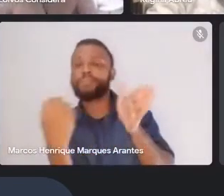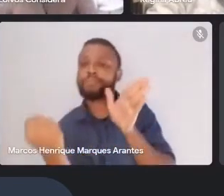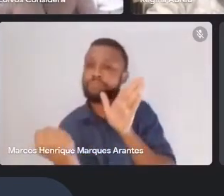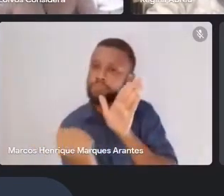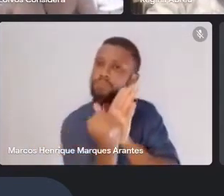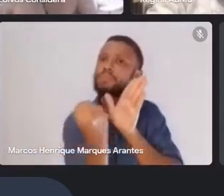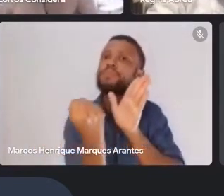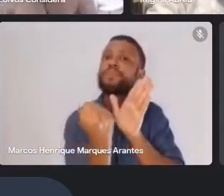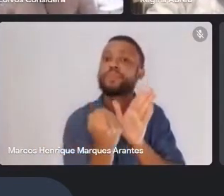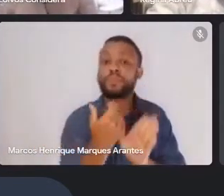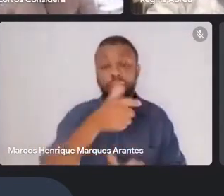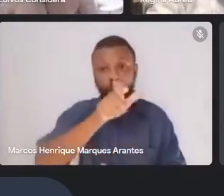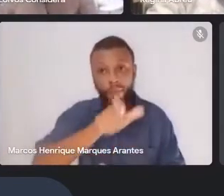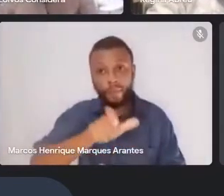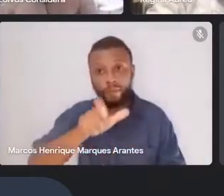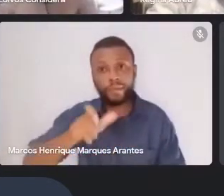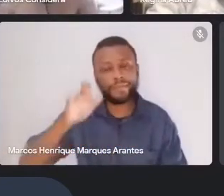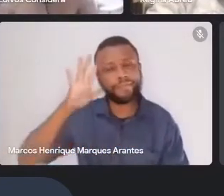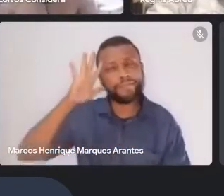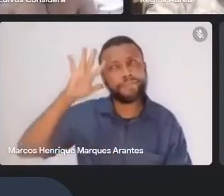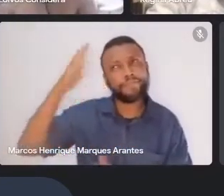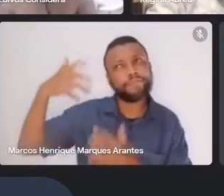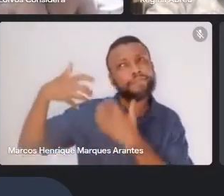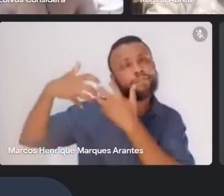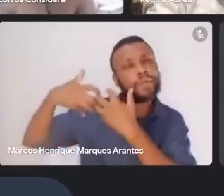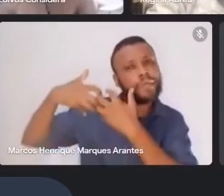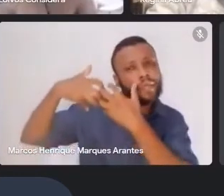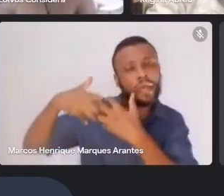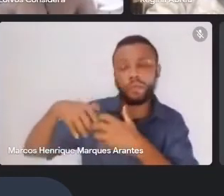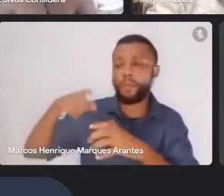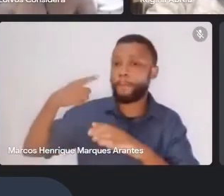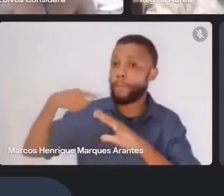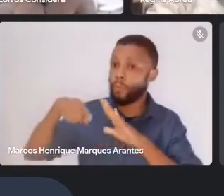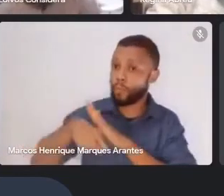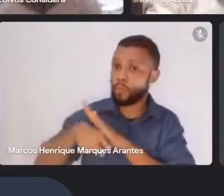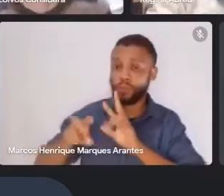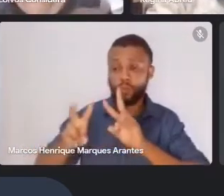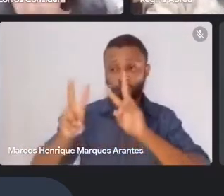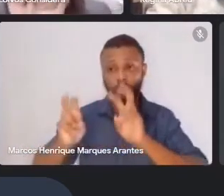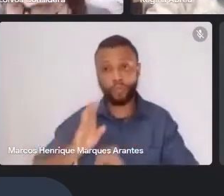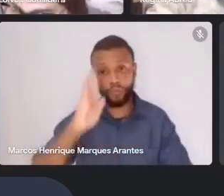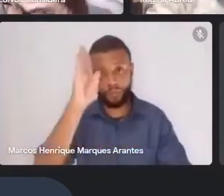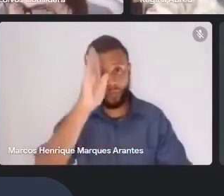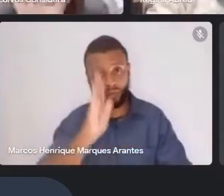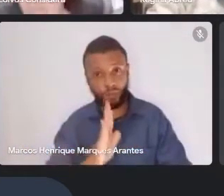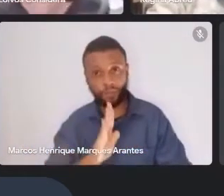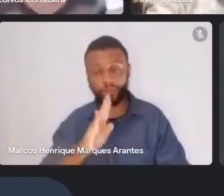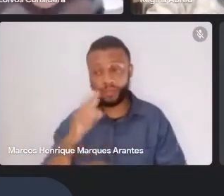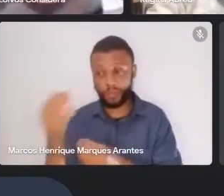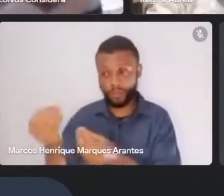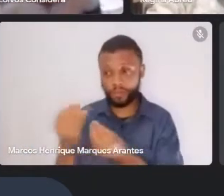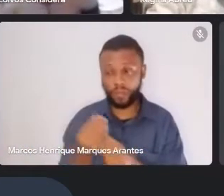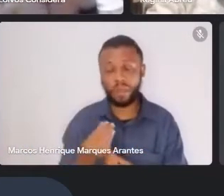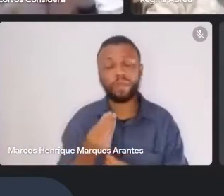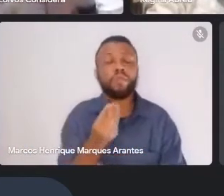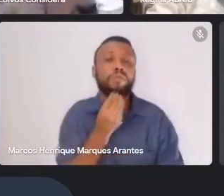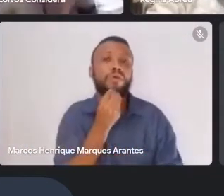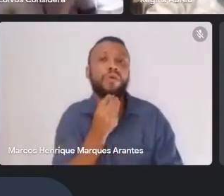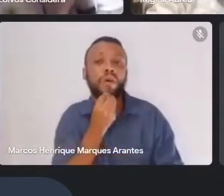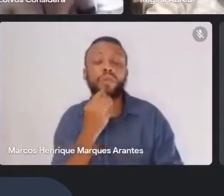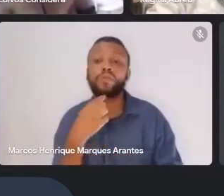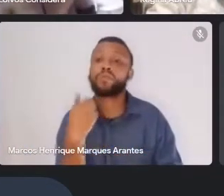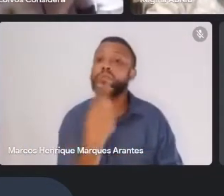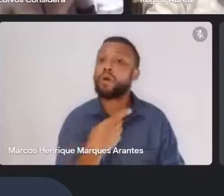pensaram profundamente esse país e que deram muitas chances de nos prepararmos